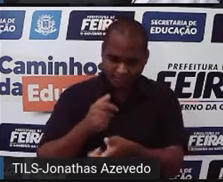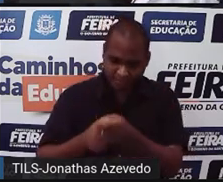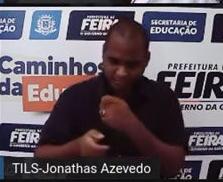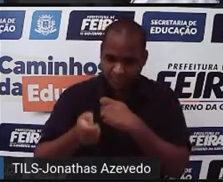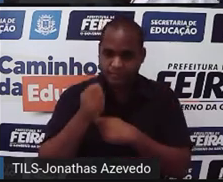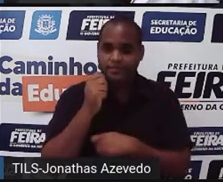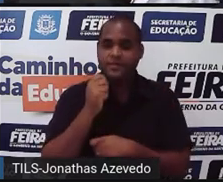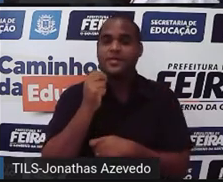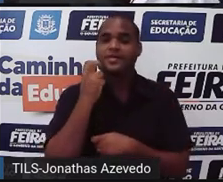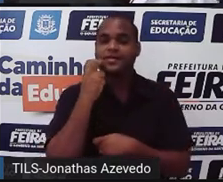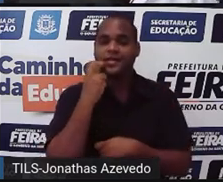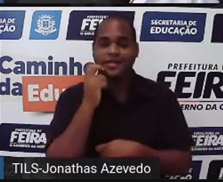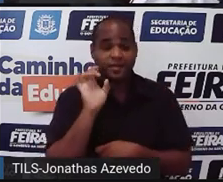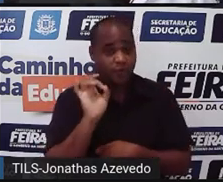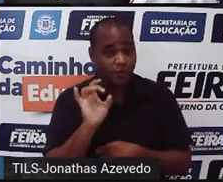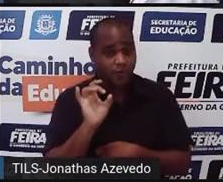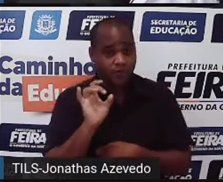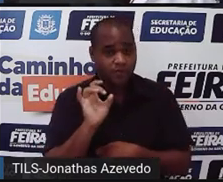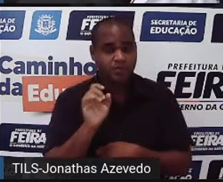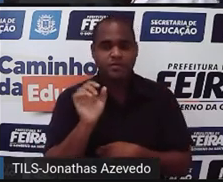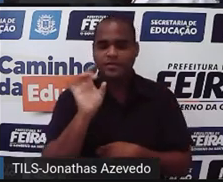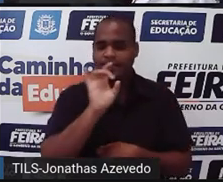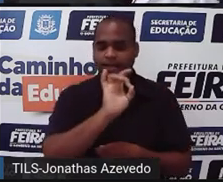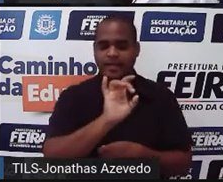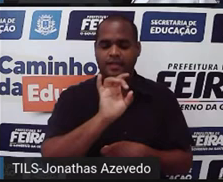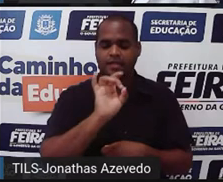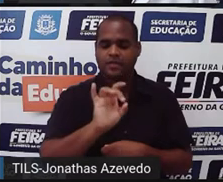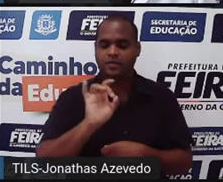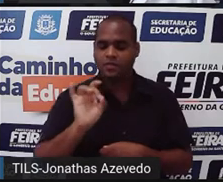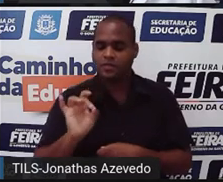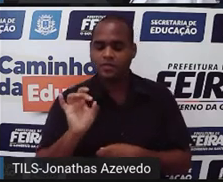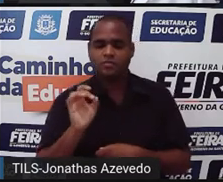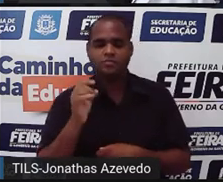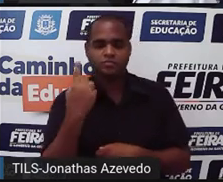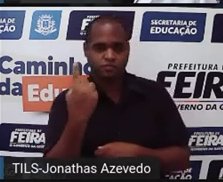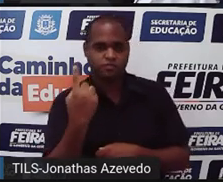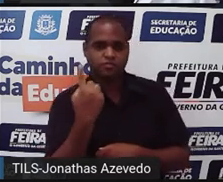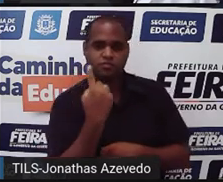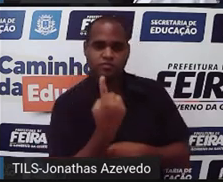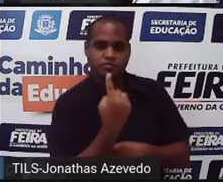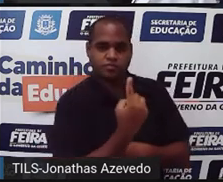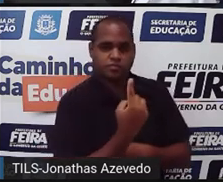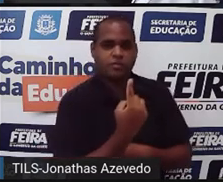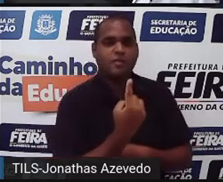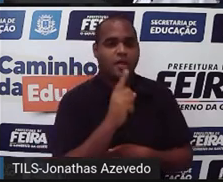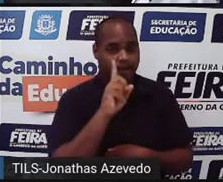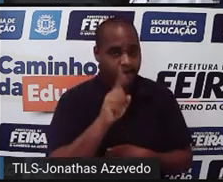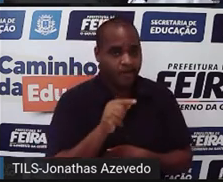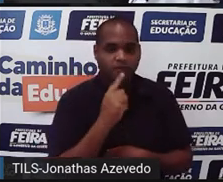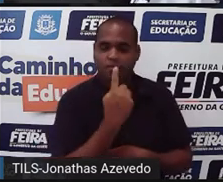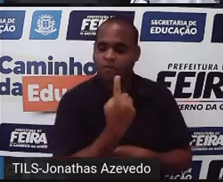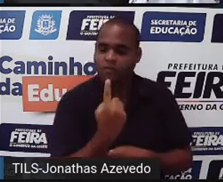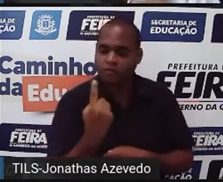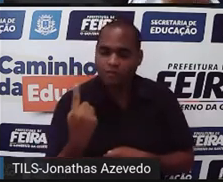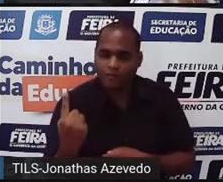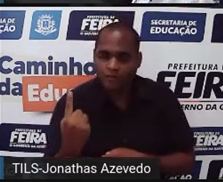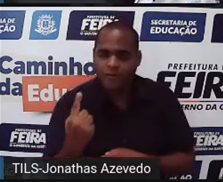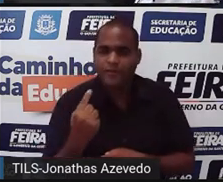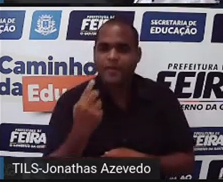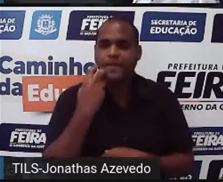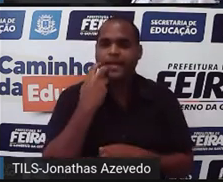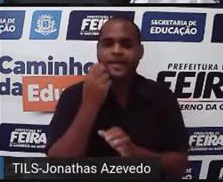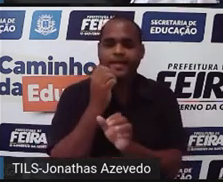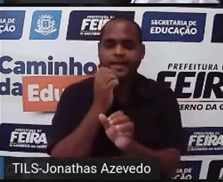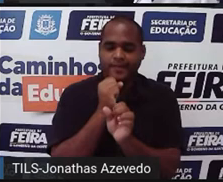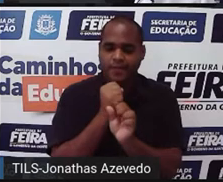peixes e cada pessoa pescou apenas um peixe. Então, três peixes, cada pessoa pescando uma, só